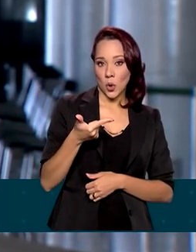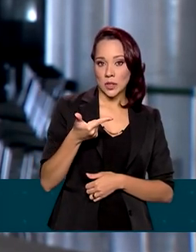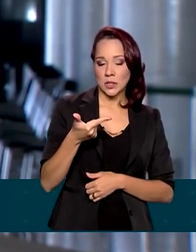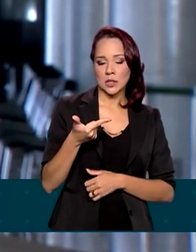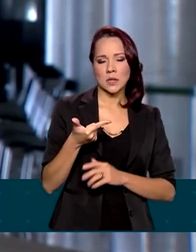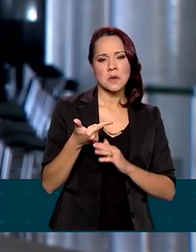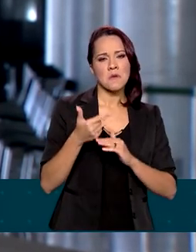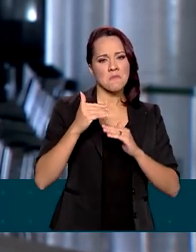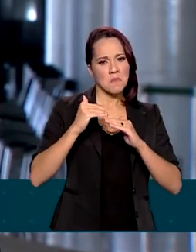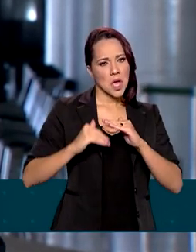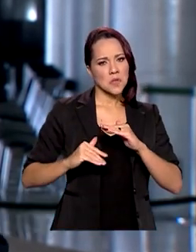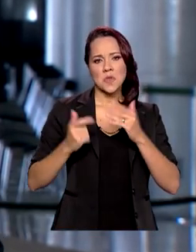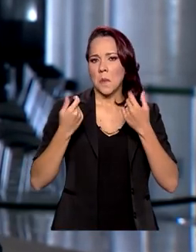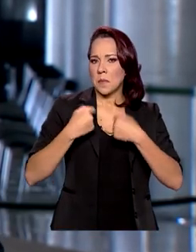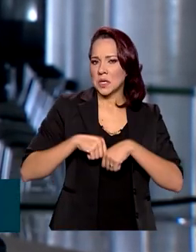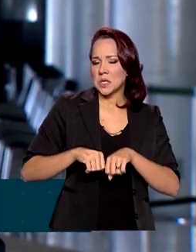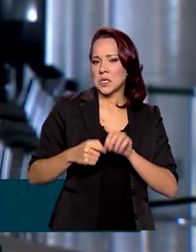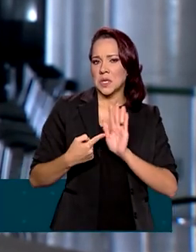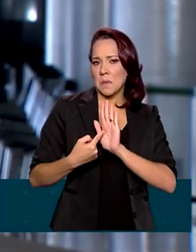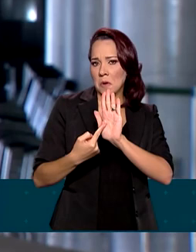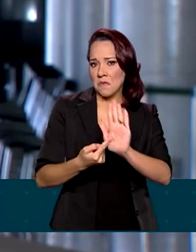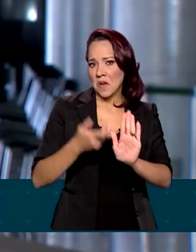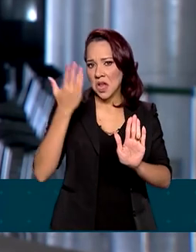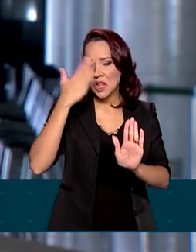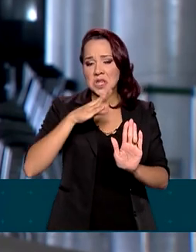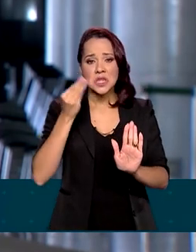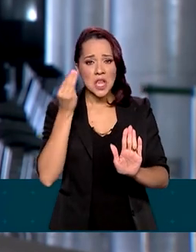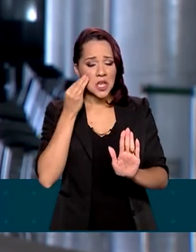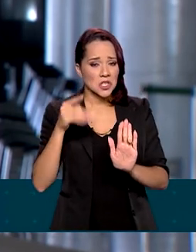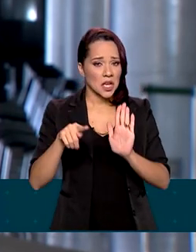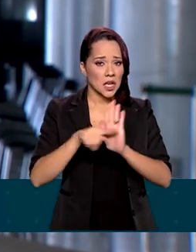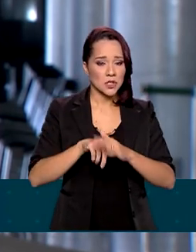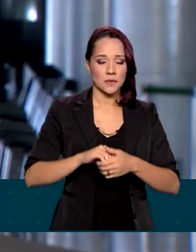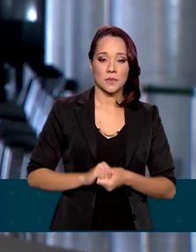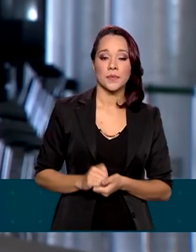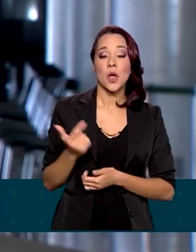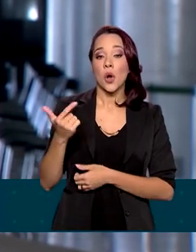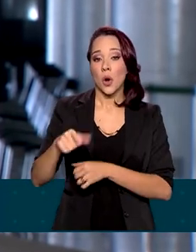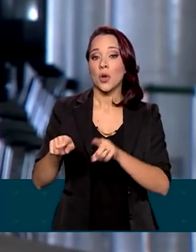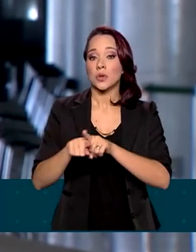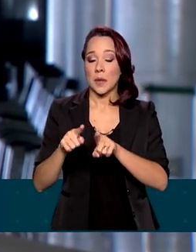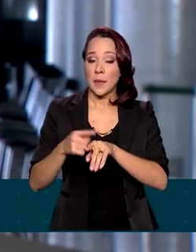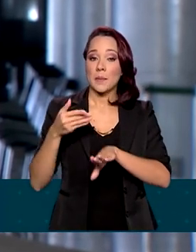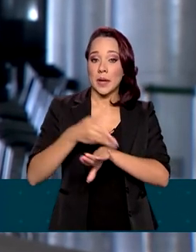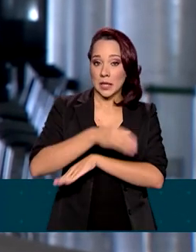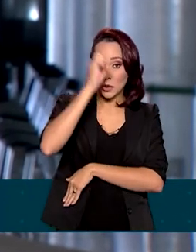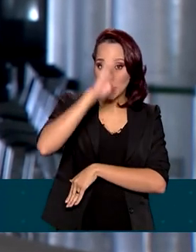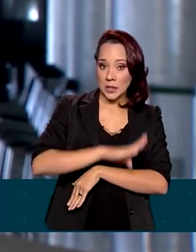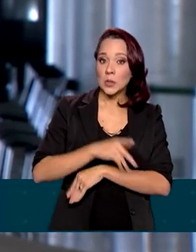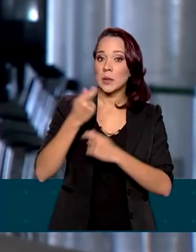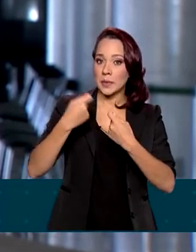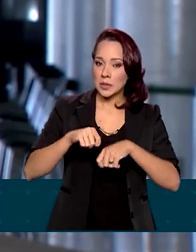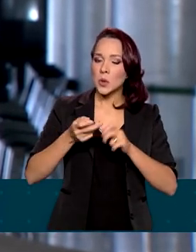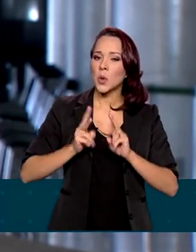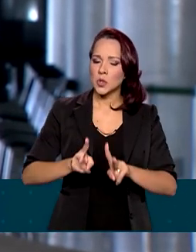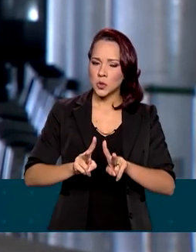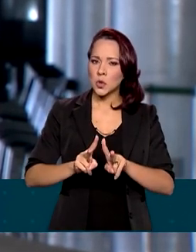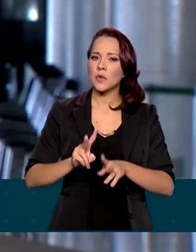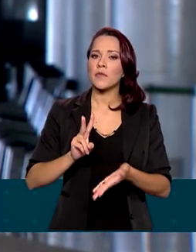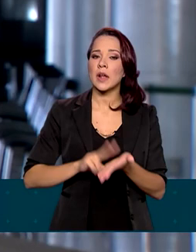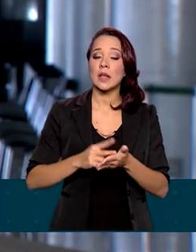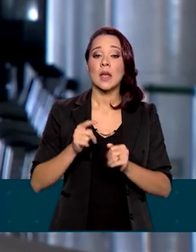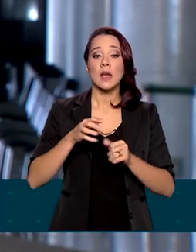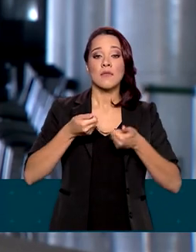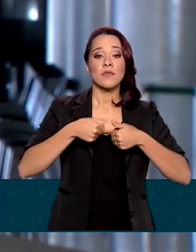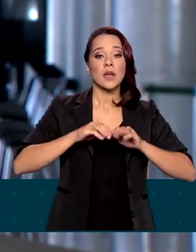pelos pais, não há necessidade de apresentar esse teste negativo. Outro protocolo para a entrada no Brasil e que continua válido é a